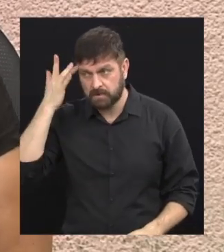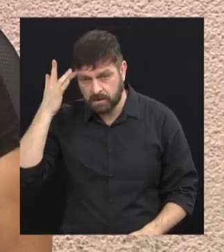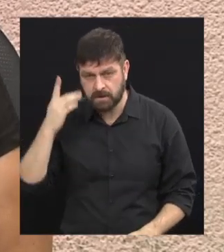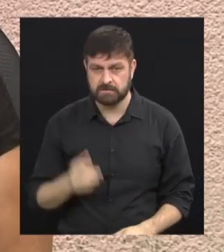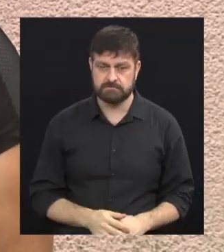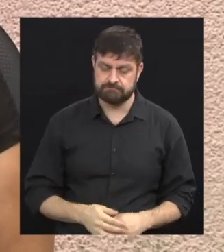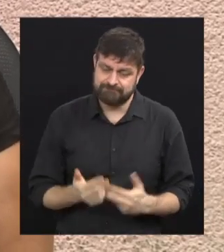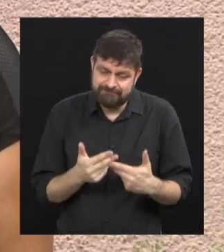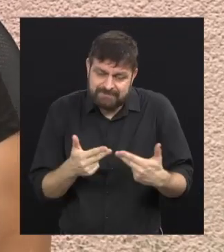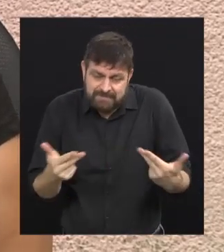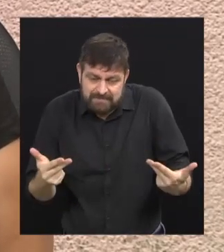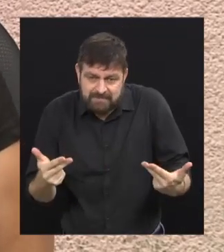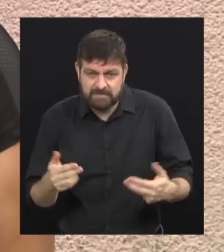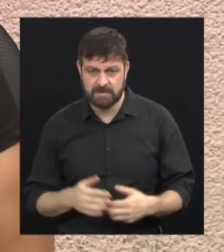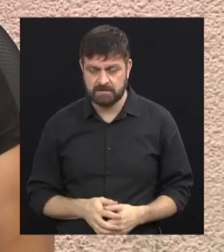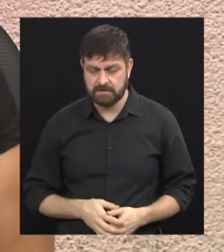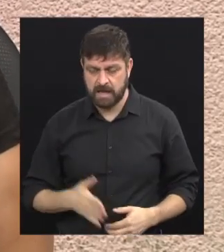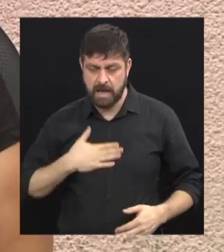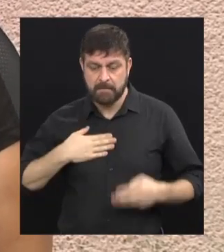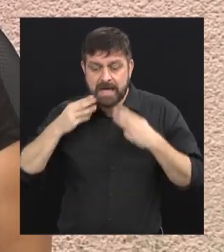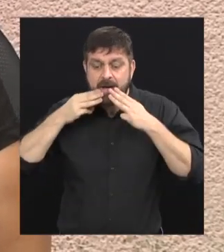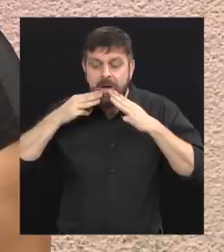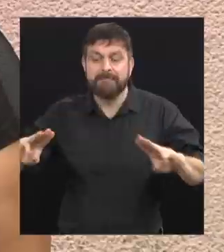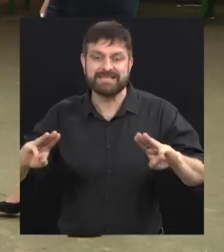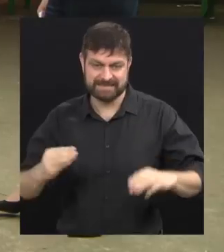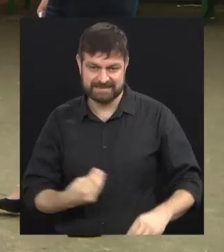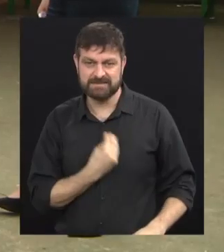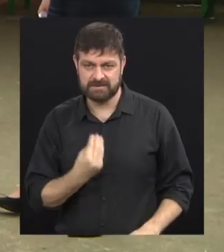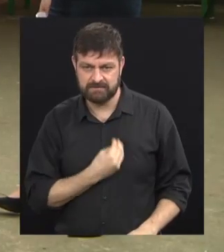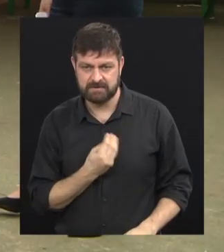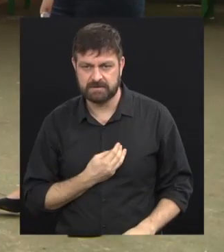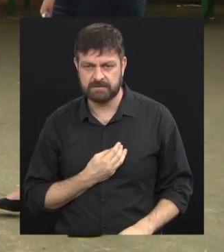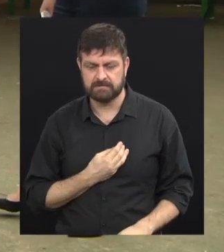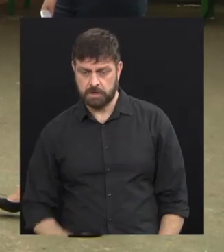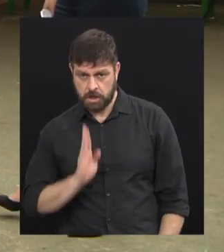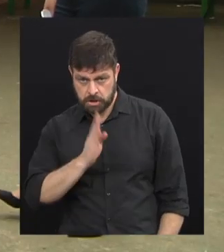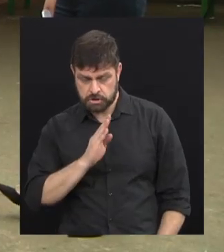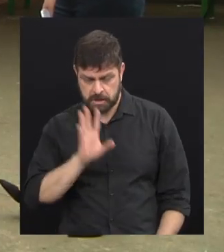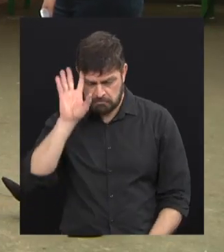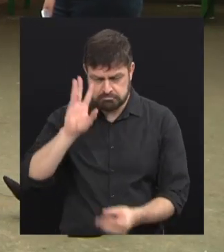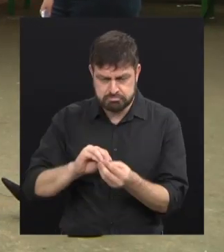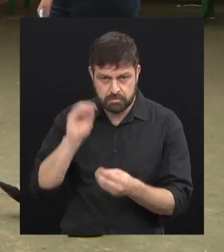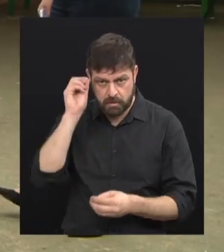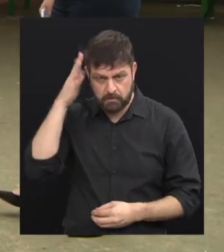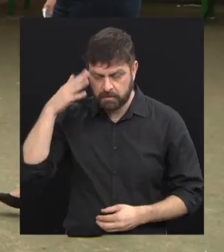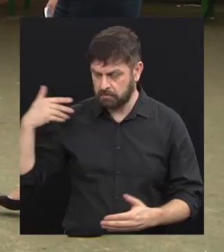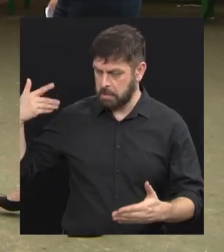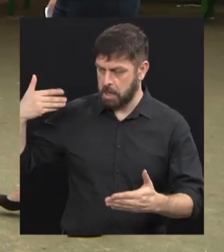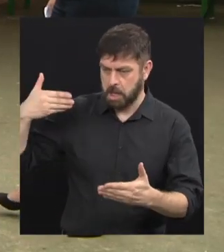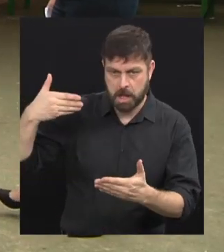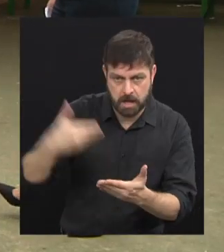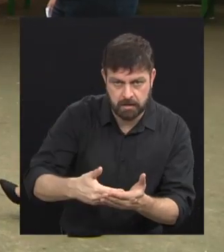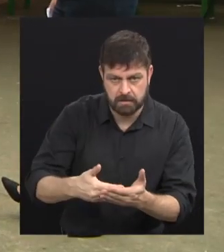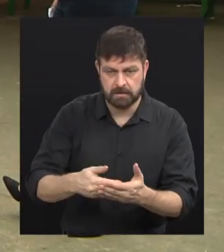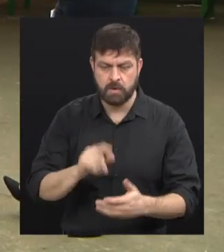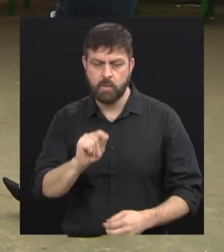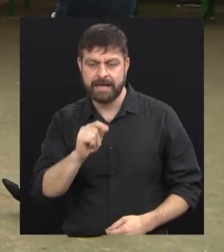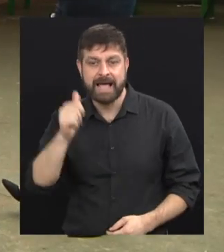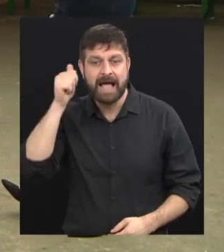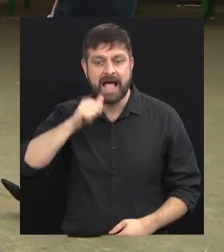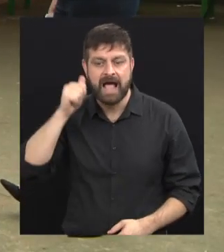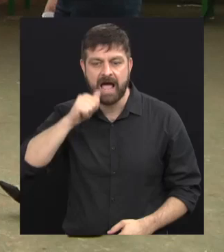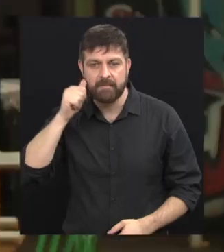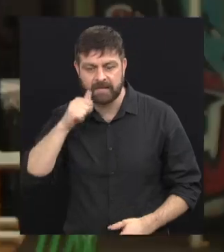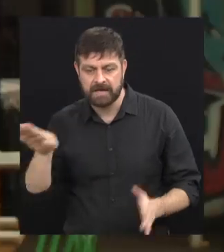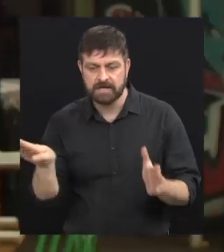que... uma missão de vida mesmo. A gente falou de alguns resultados até agora, ao longo do programa, da questão das meninas que